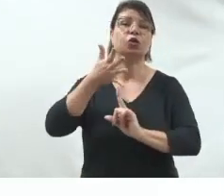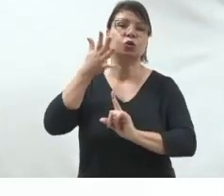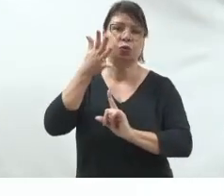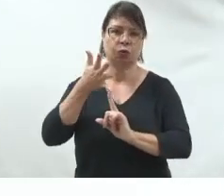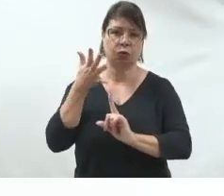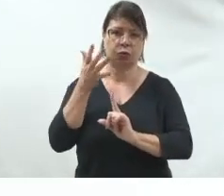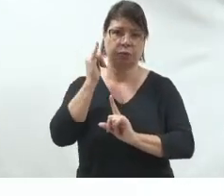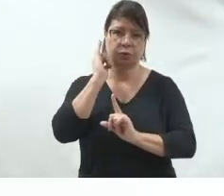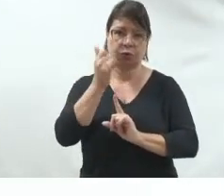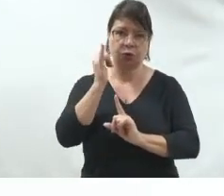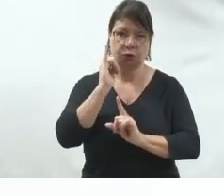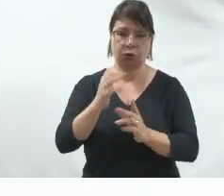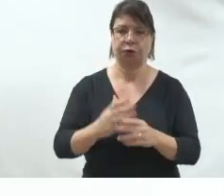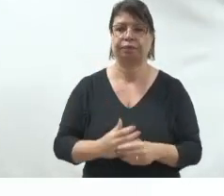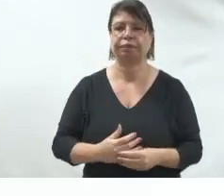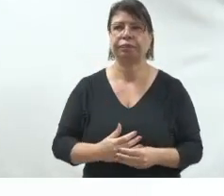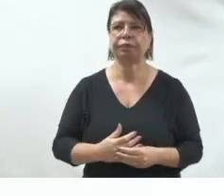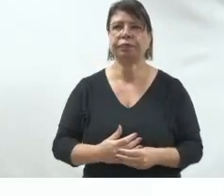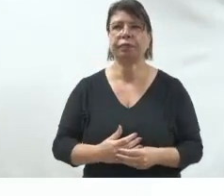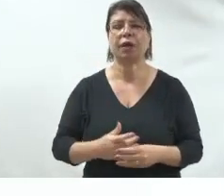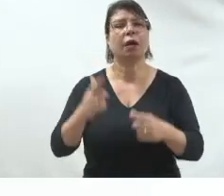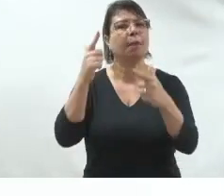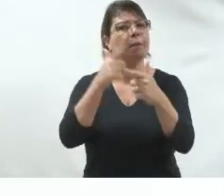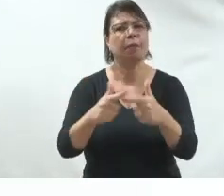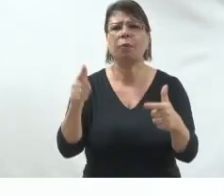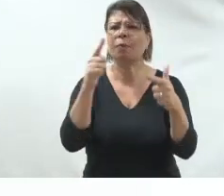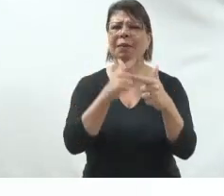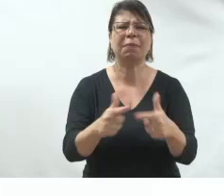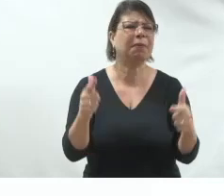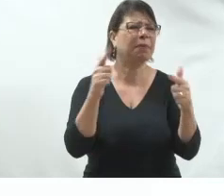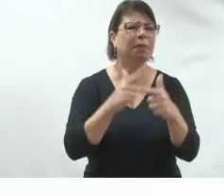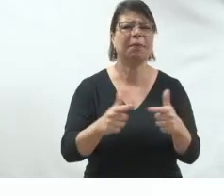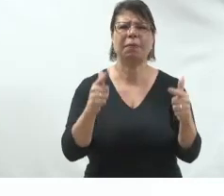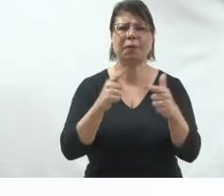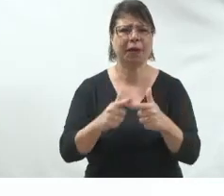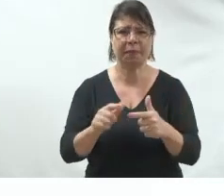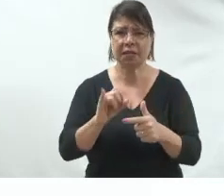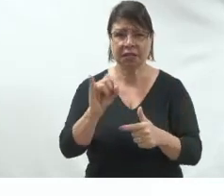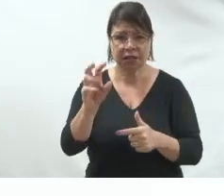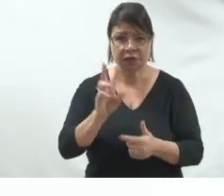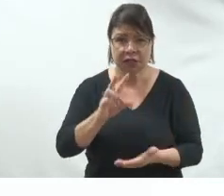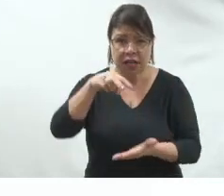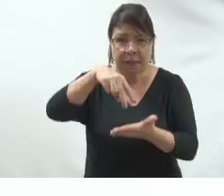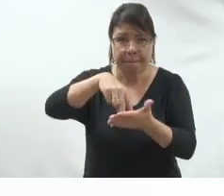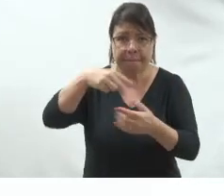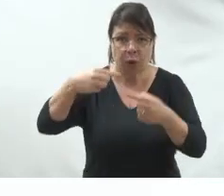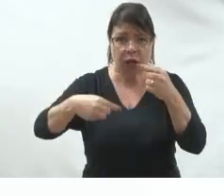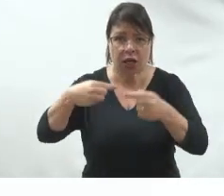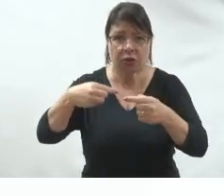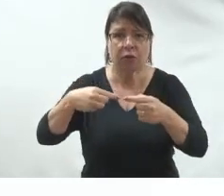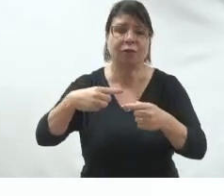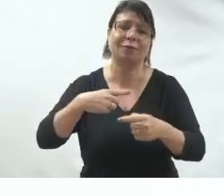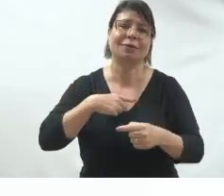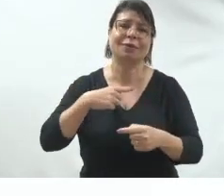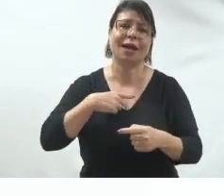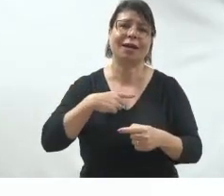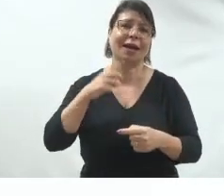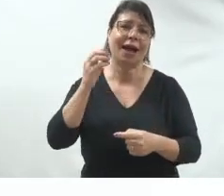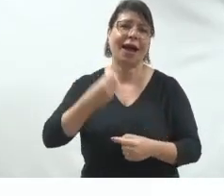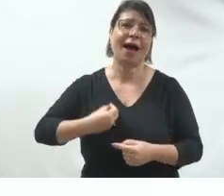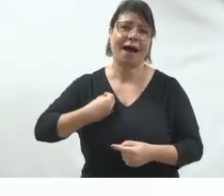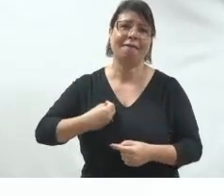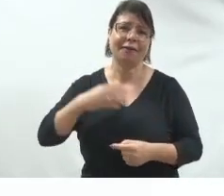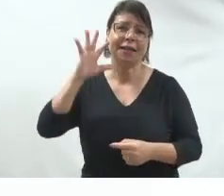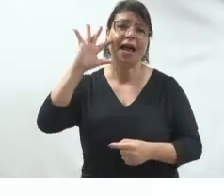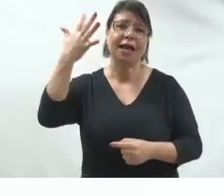Problema é o dia a dia do político. Todo mundo que é político, se eu perguntar para o Ronaldo aqui, ele vai dizer que a vida é essa mesmo. A vida do político é resolver